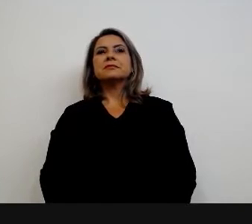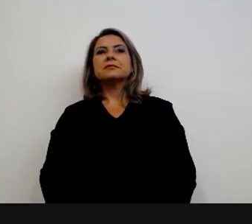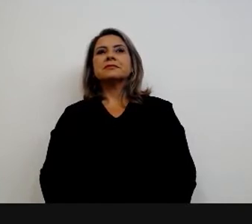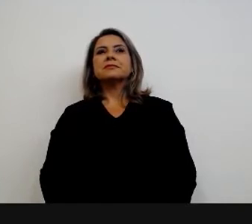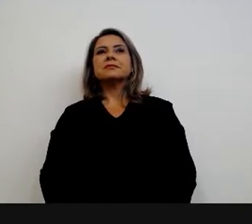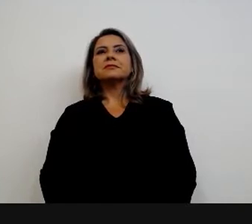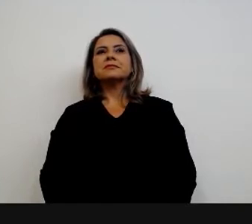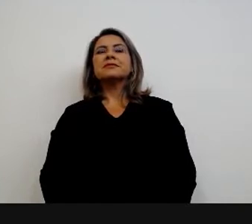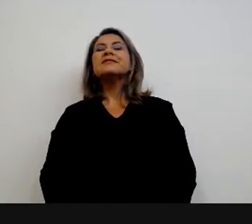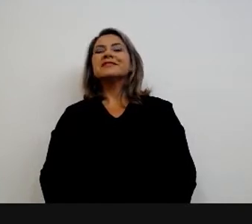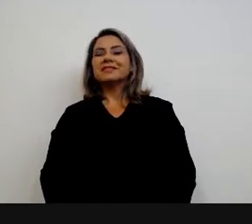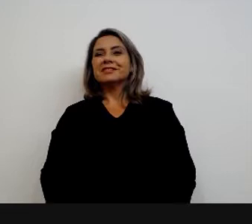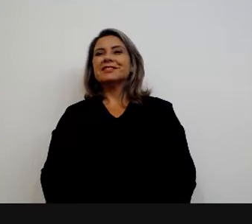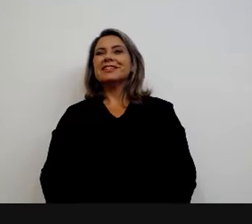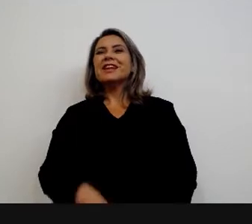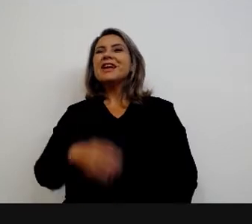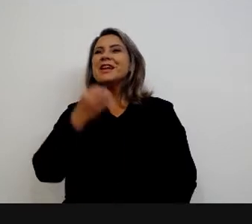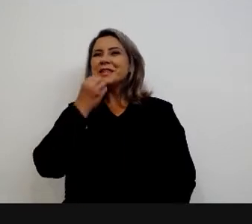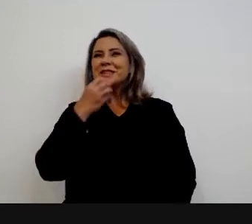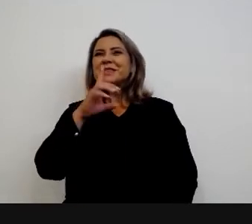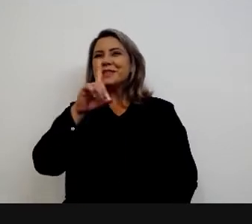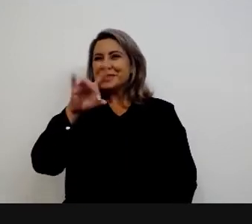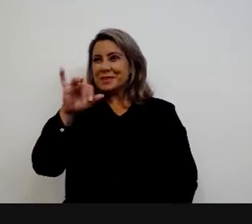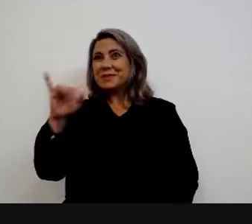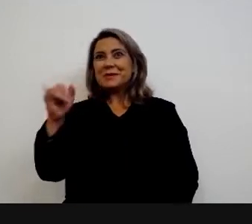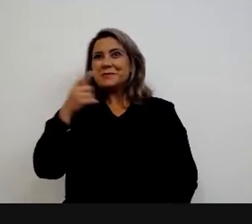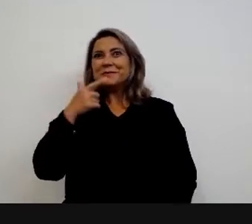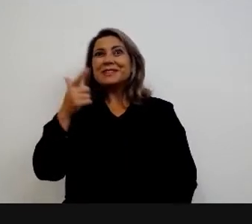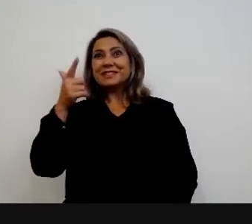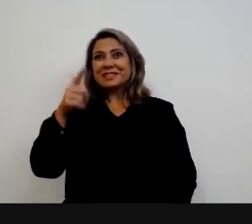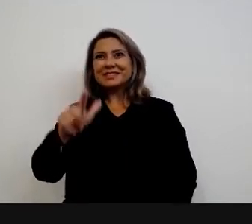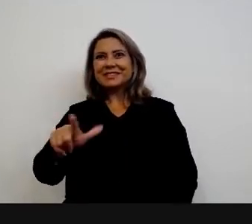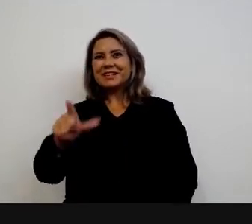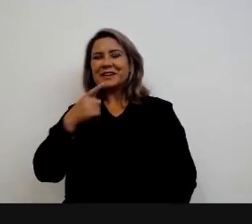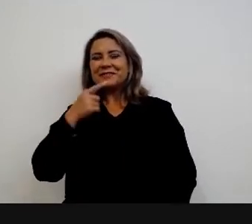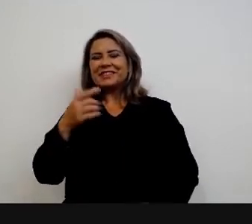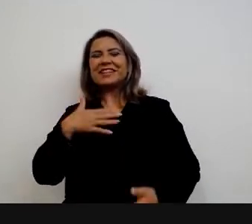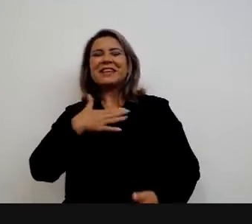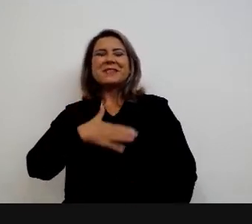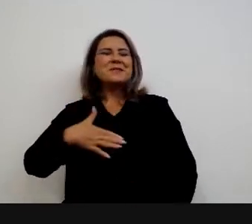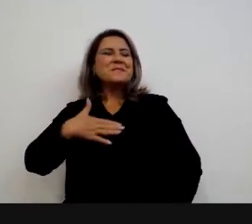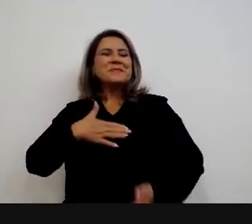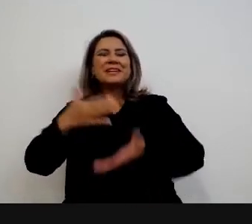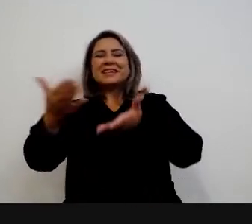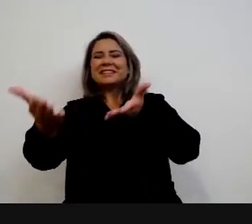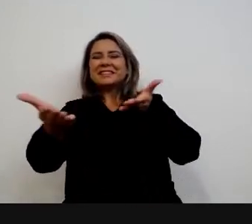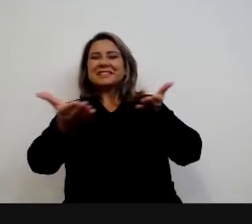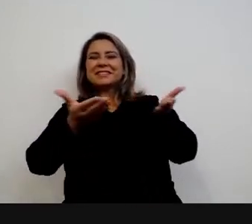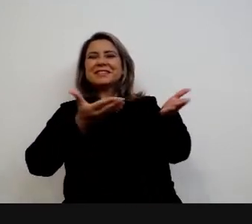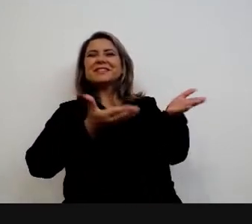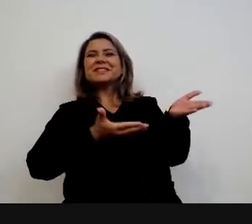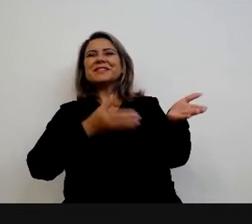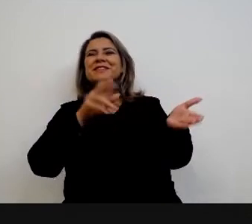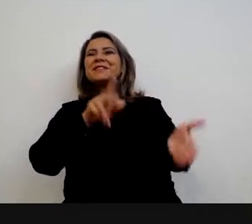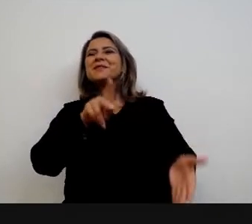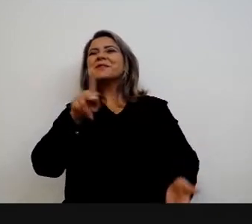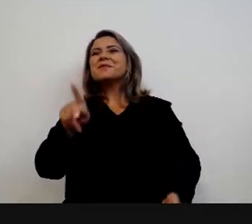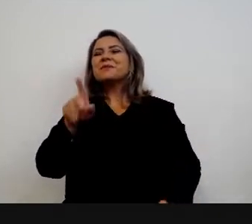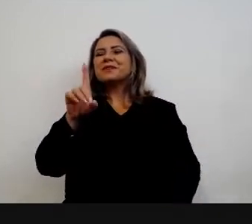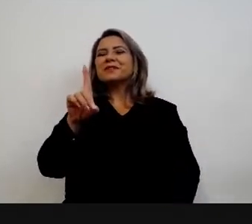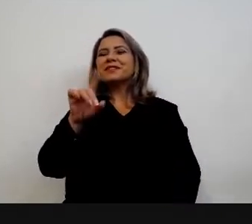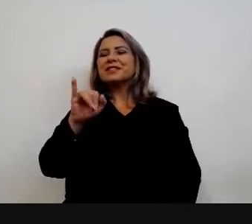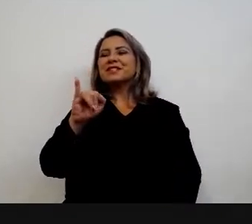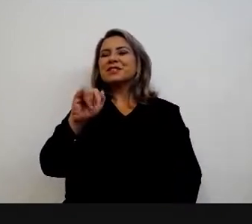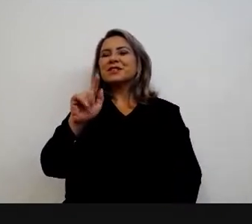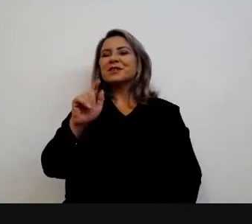Bom dia, mais uma vez. então, eu tenho o prazer de convidar o professor Diogo Godinho